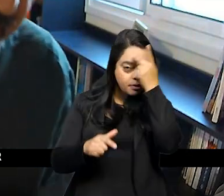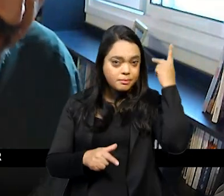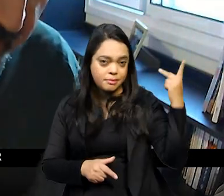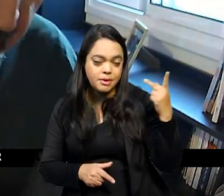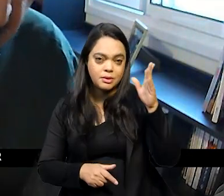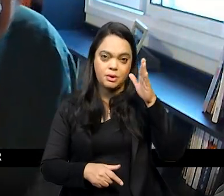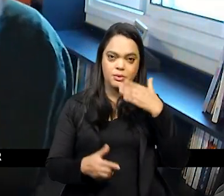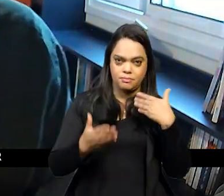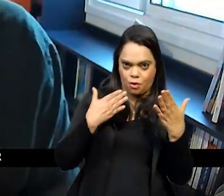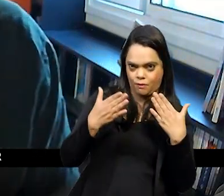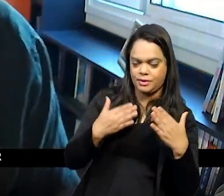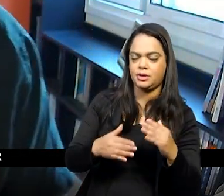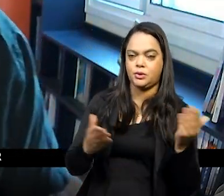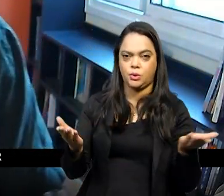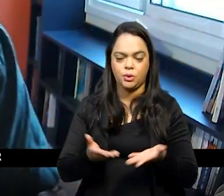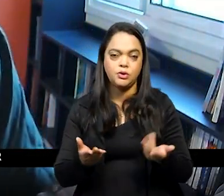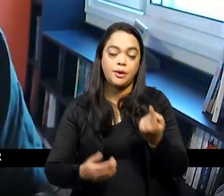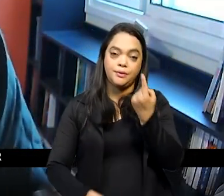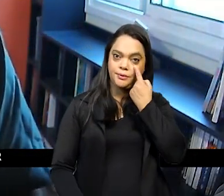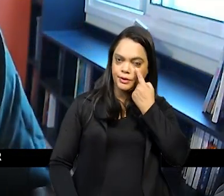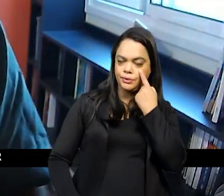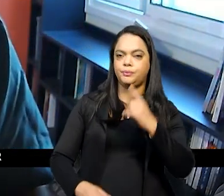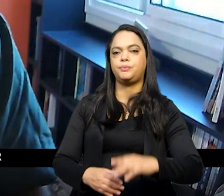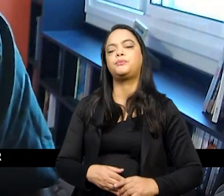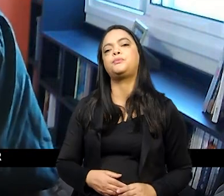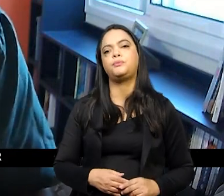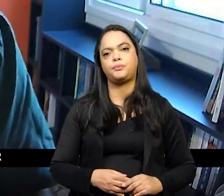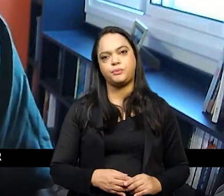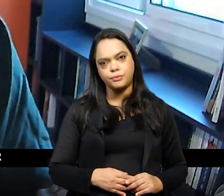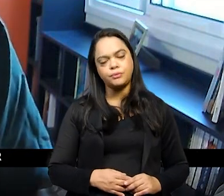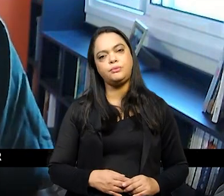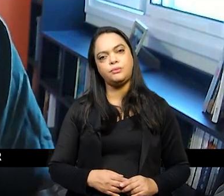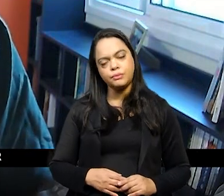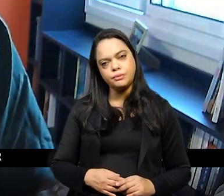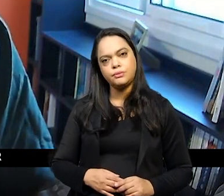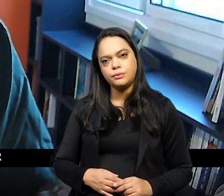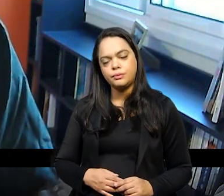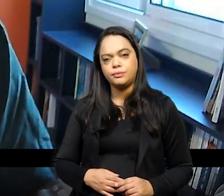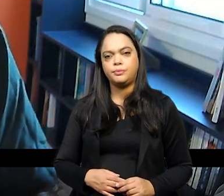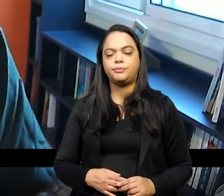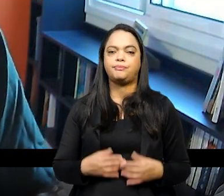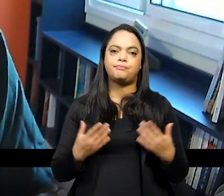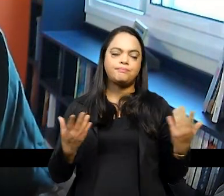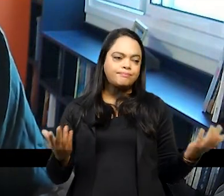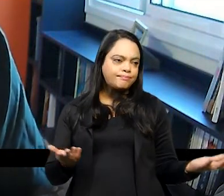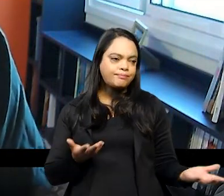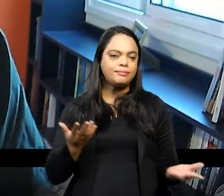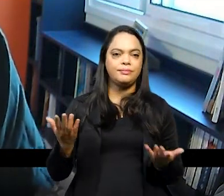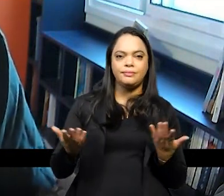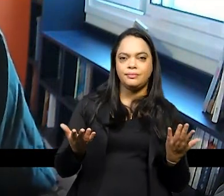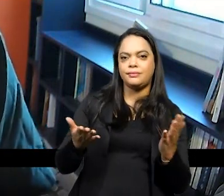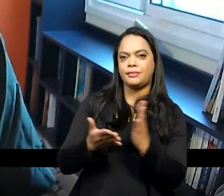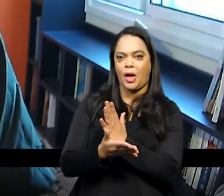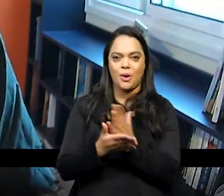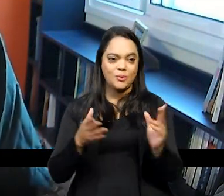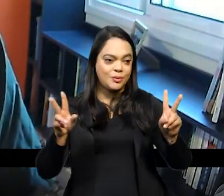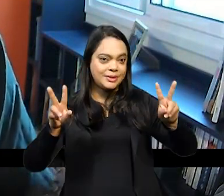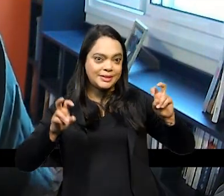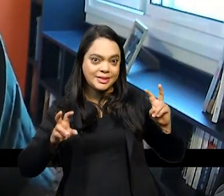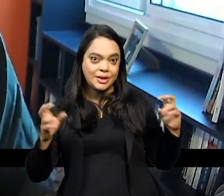colegas vejam só como a gente fica seduzido por certas questões do tempo presente